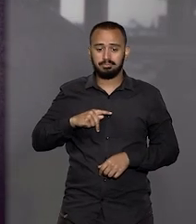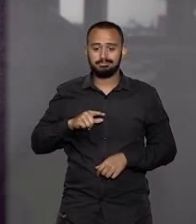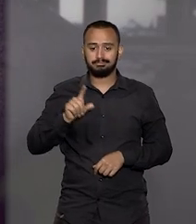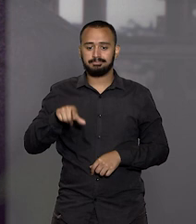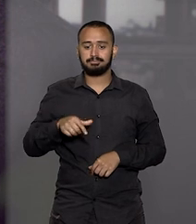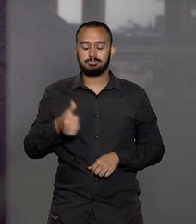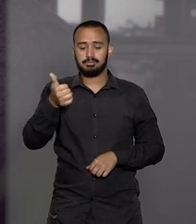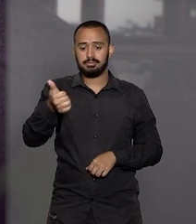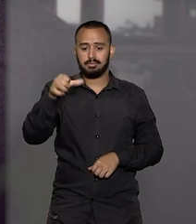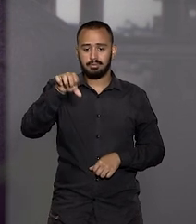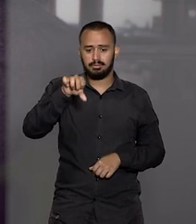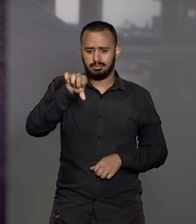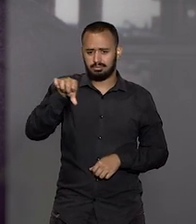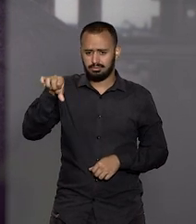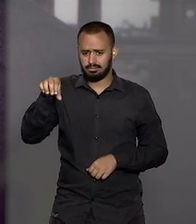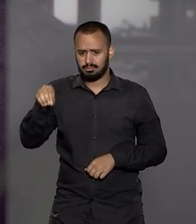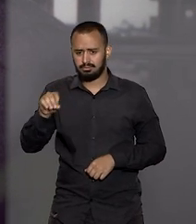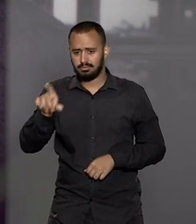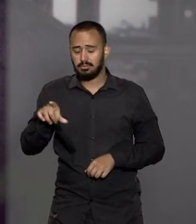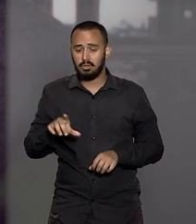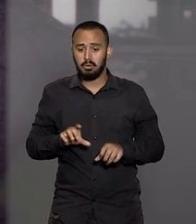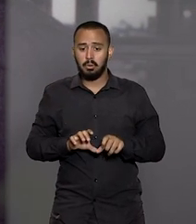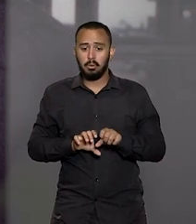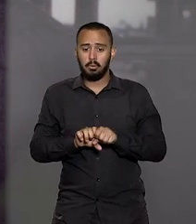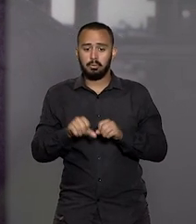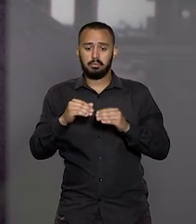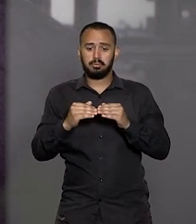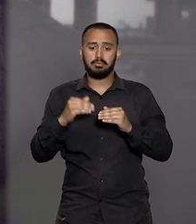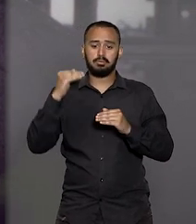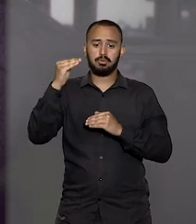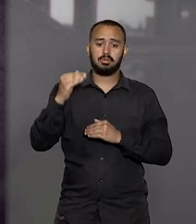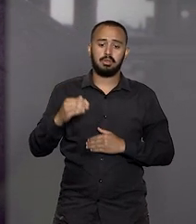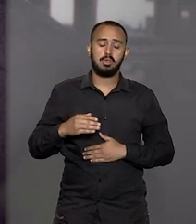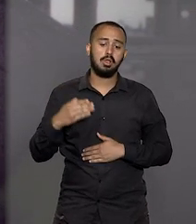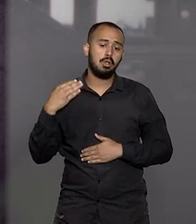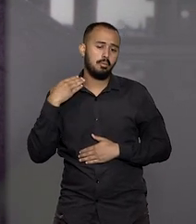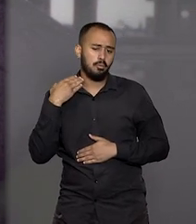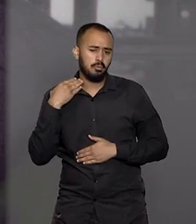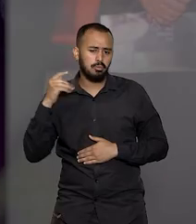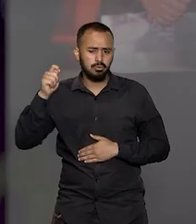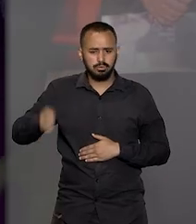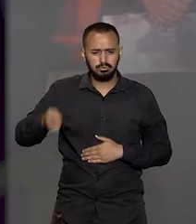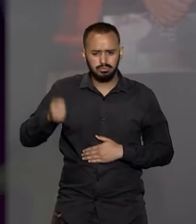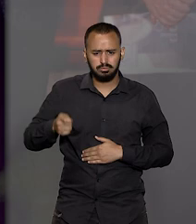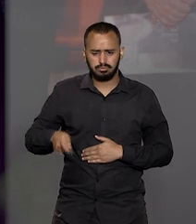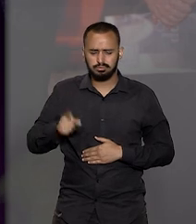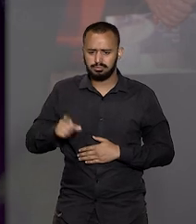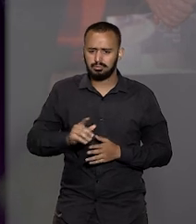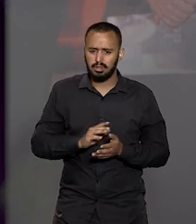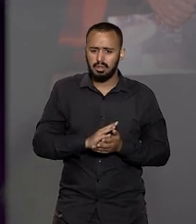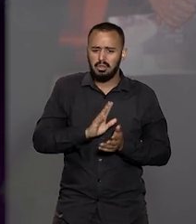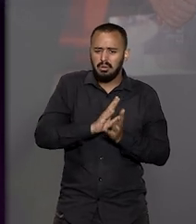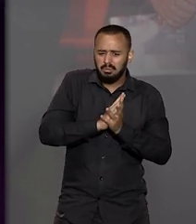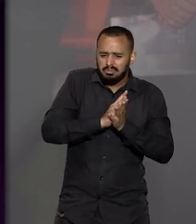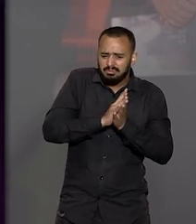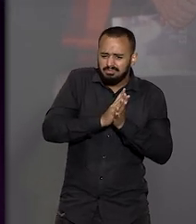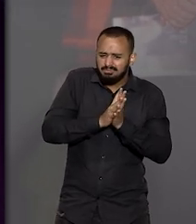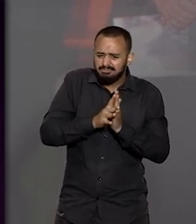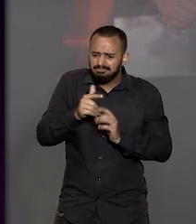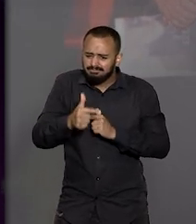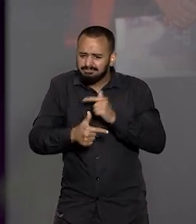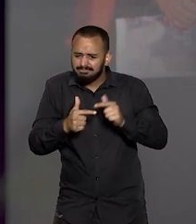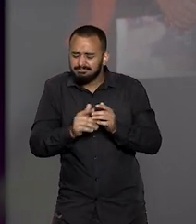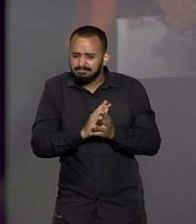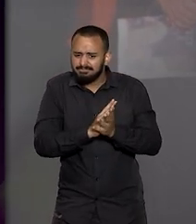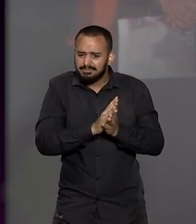1990, foi promovido por merecimento a Procurador de Justiça e exerceu diversas funções